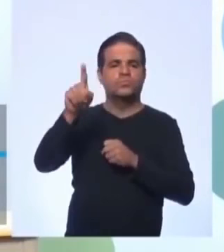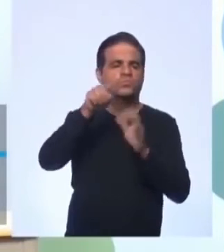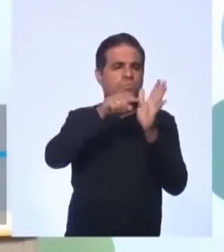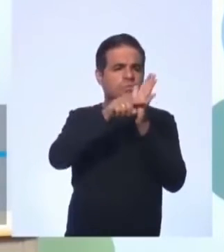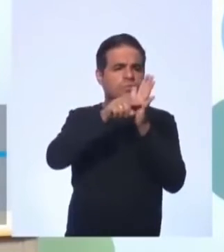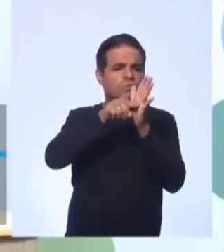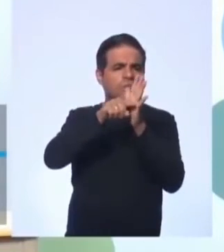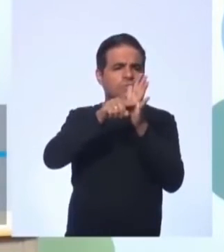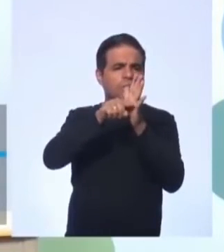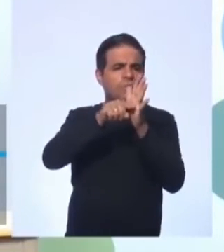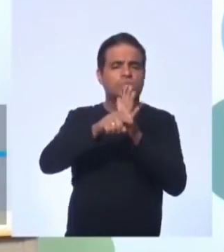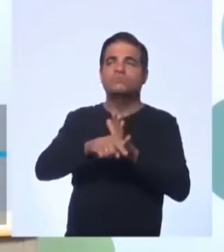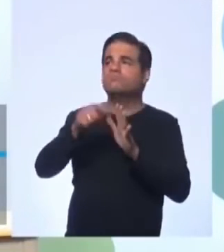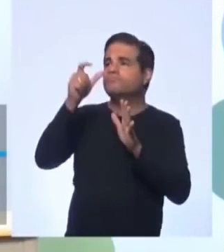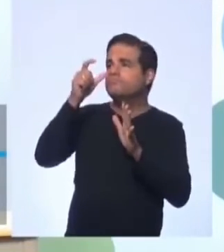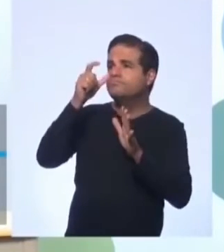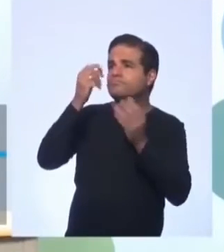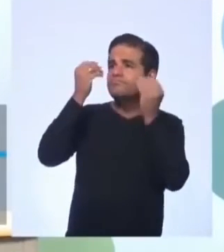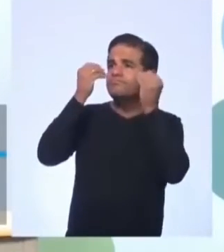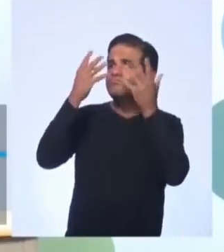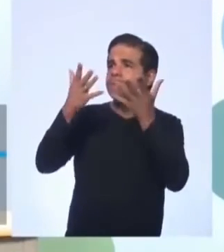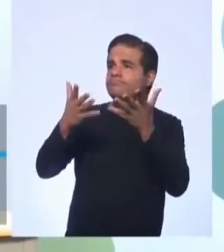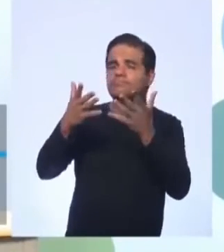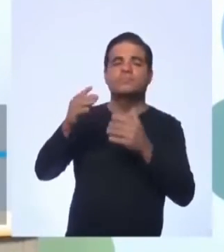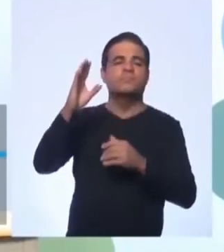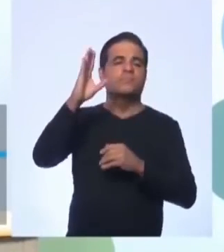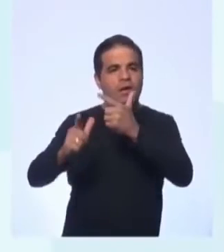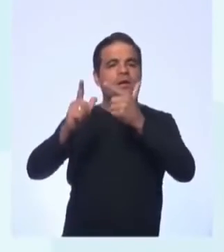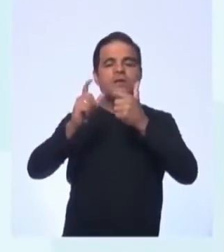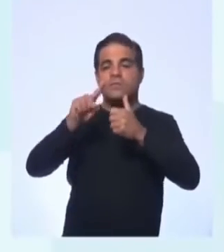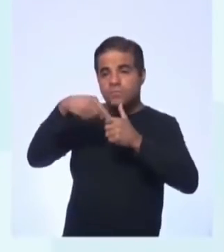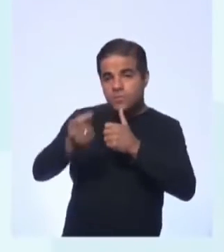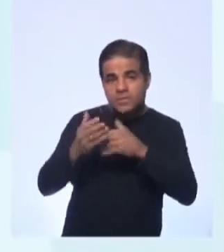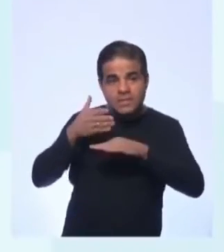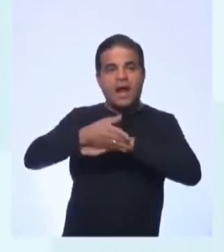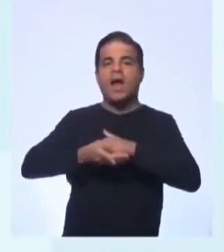que foi feito aqui no Brasil. Está certo? Até a próxima, pessoal.